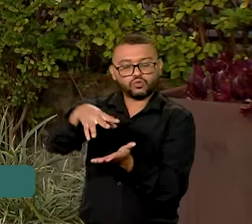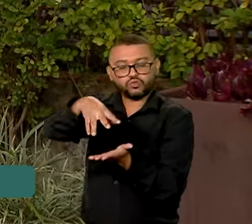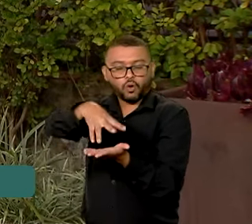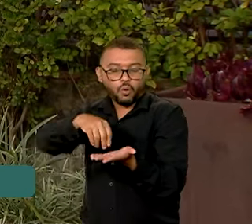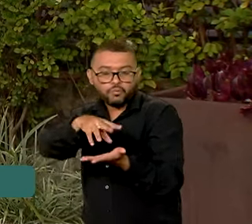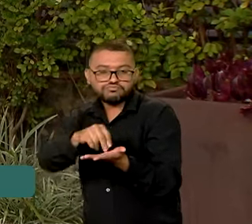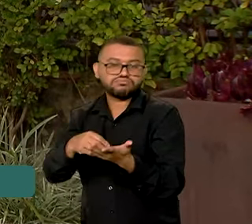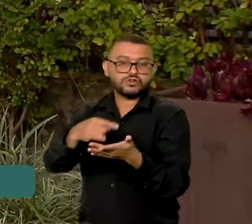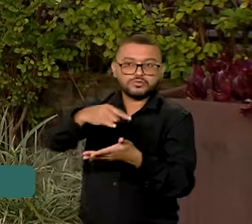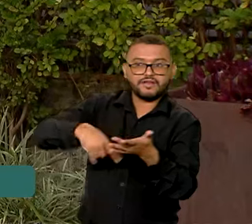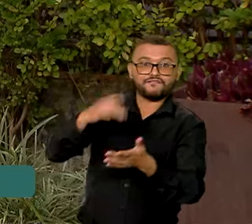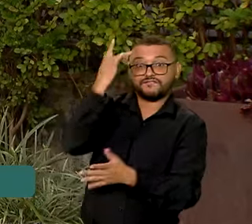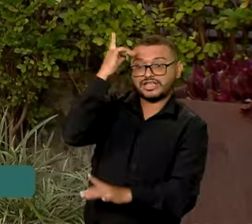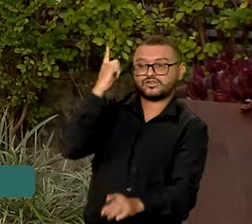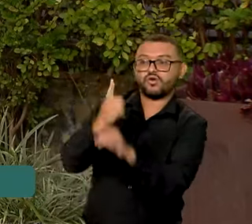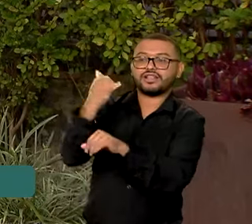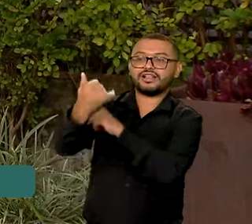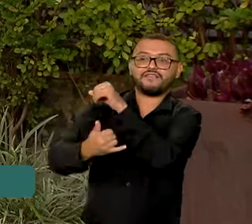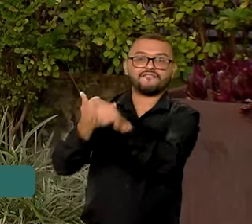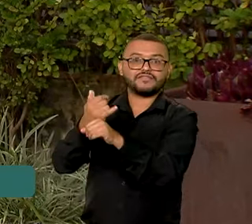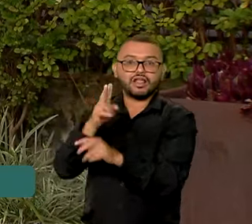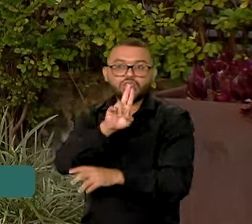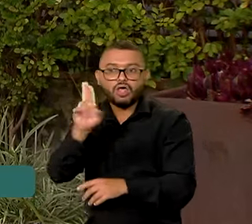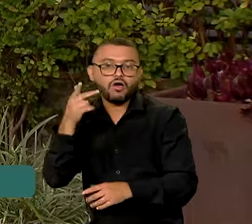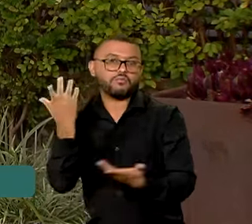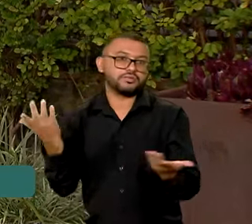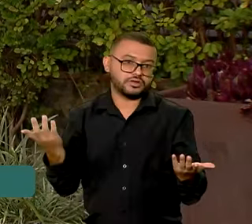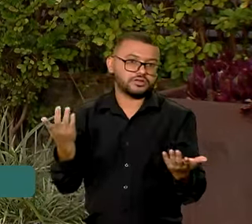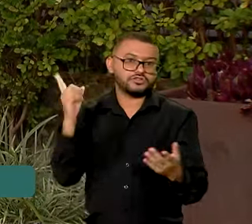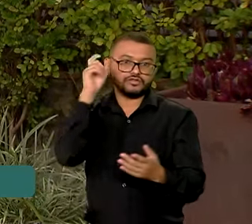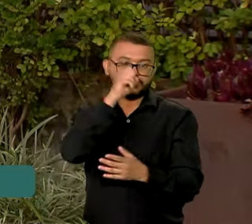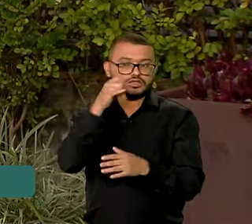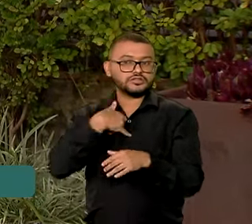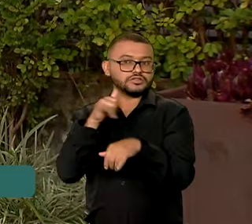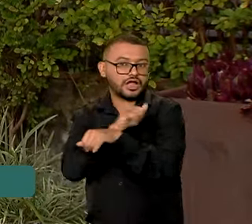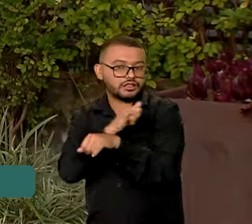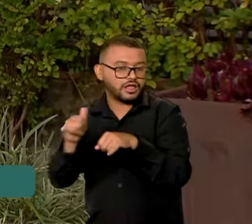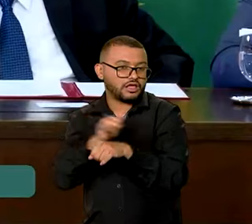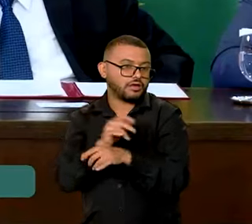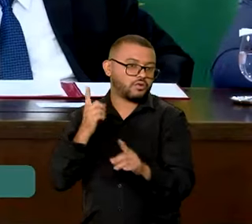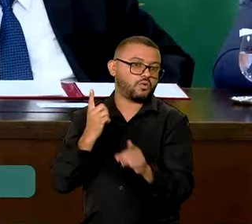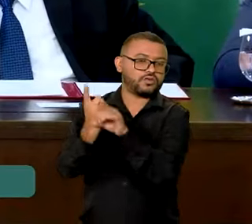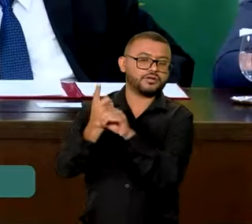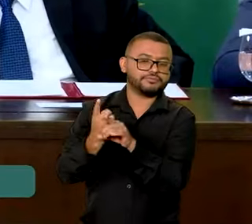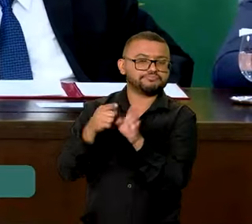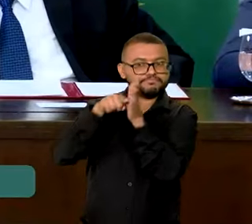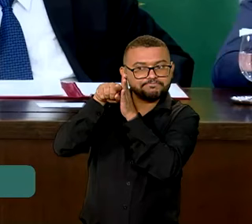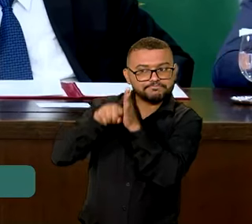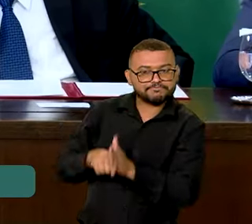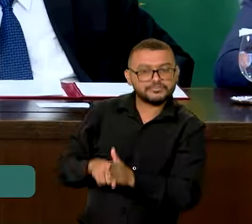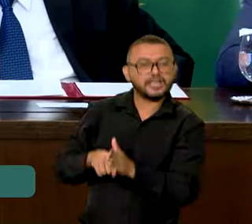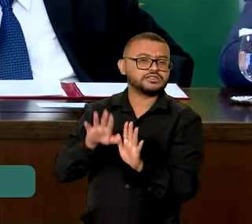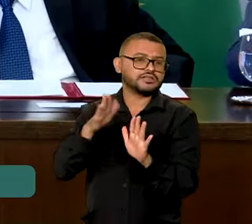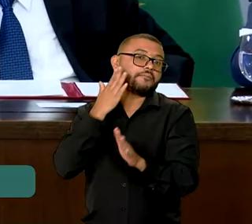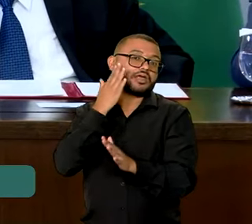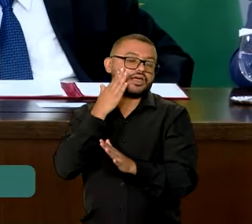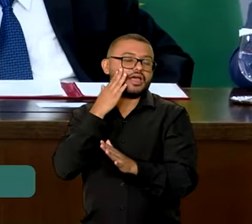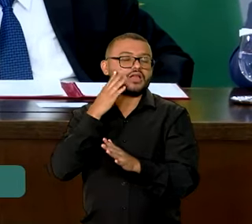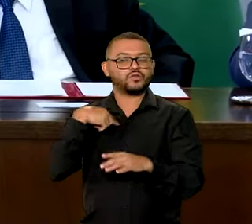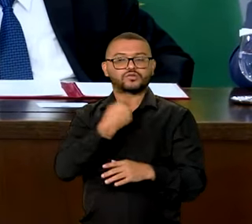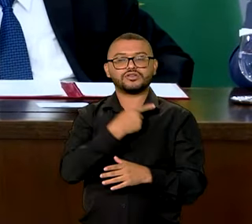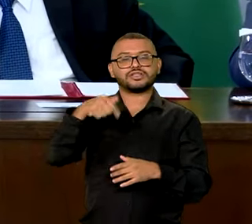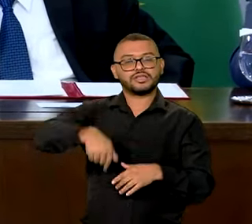ser facilmente encontrados na internet com o uso de ferramentas de busca. É uma pena que a gente precise estar aqui